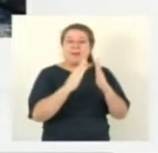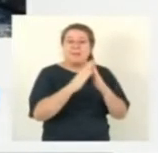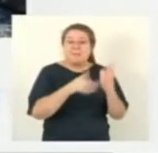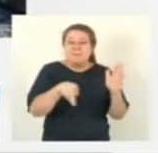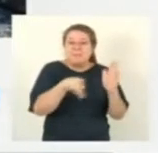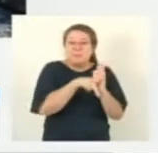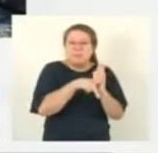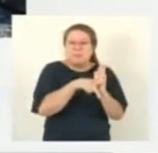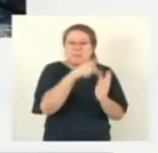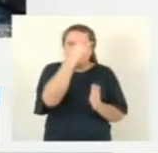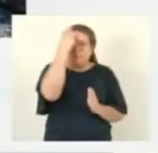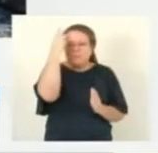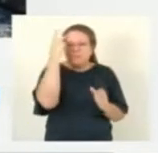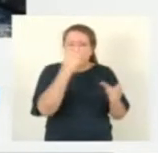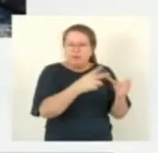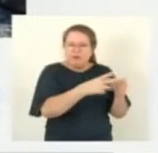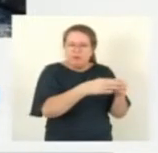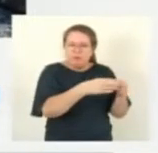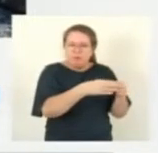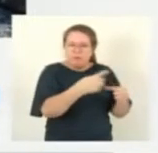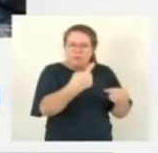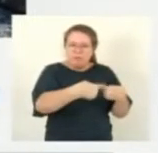Aumenta só um pouquinho, Fabiana, fazendo a favor.